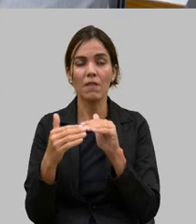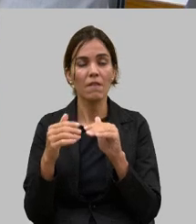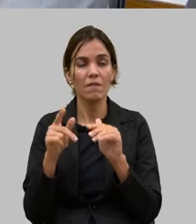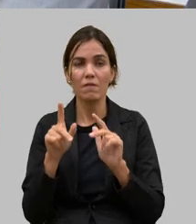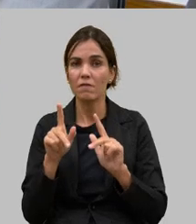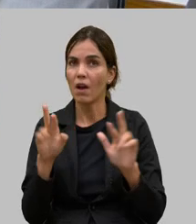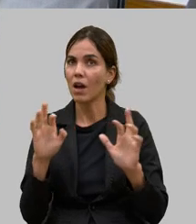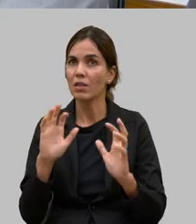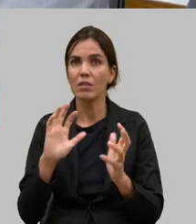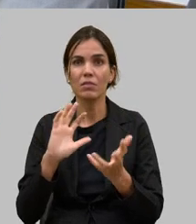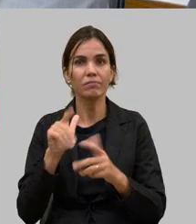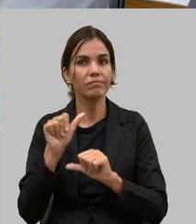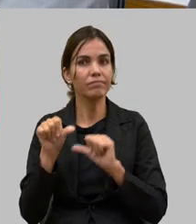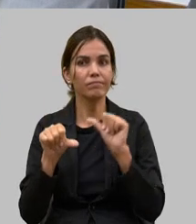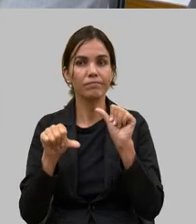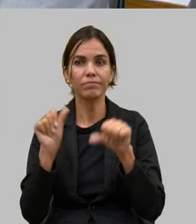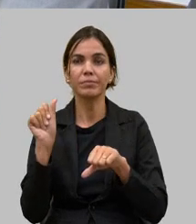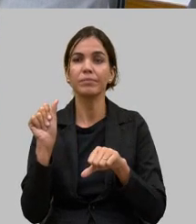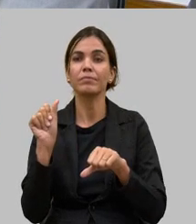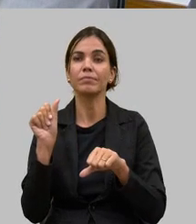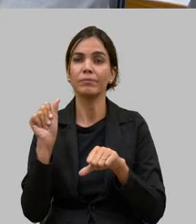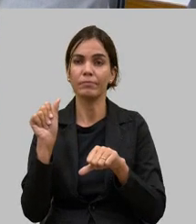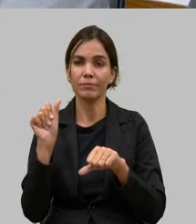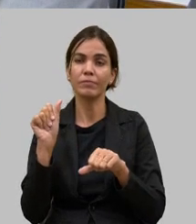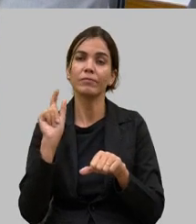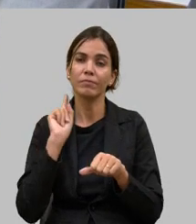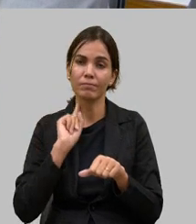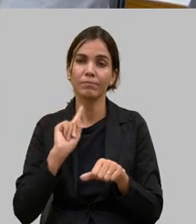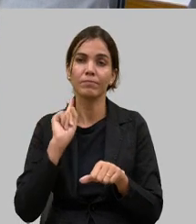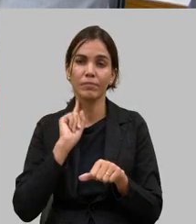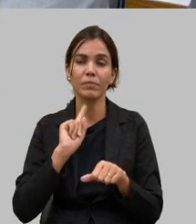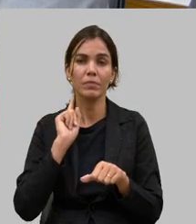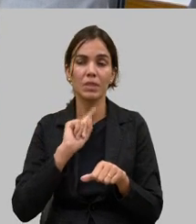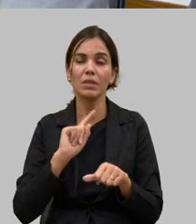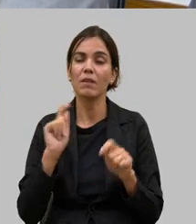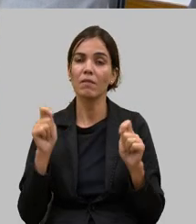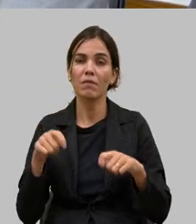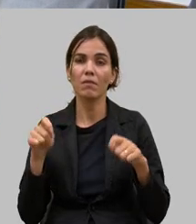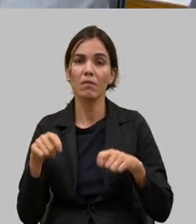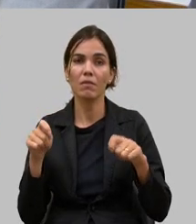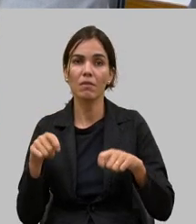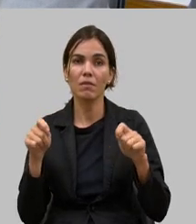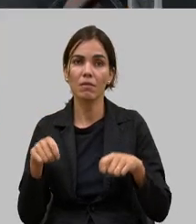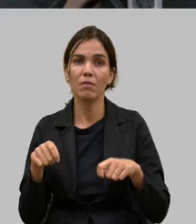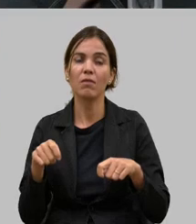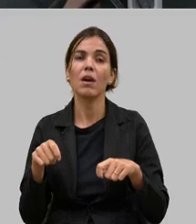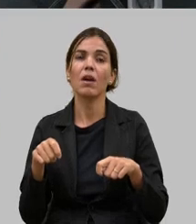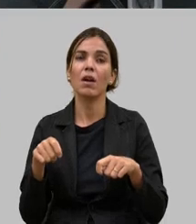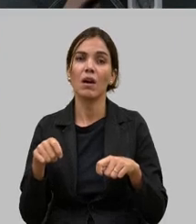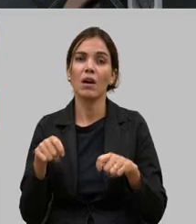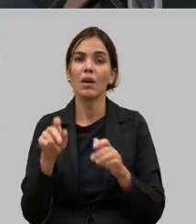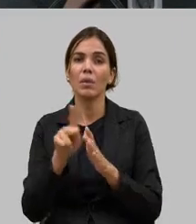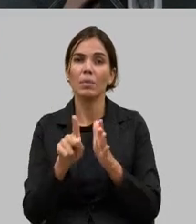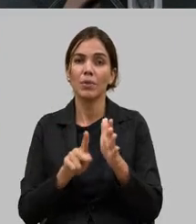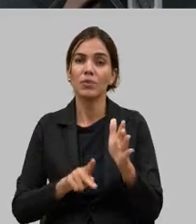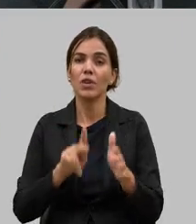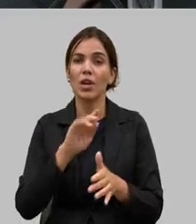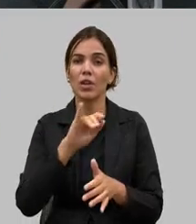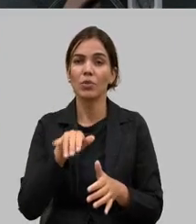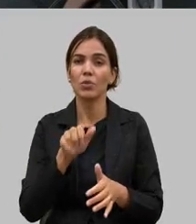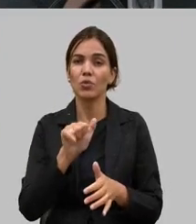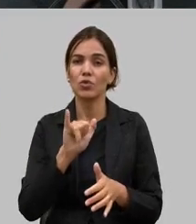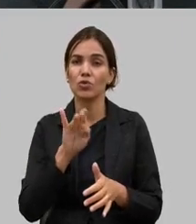na agricultura em Minas Gerais um facilitador vai possibilitar a gente viabilizar o Jaiba 3 e 4 o projeto Jaiba hoje é